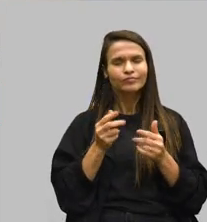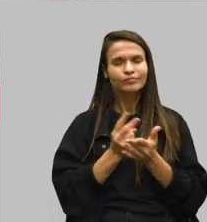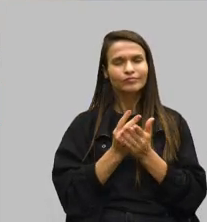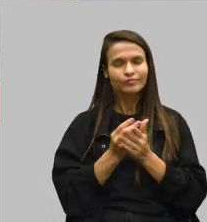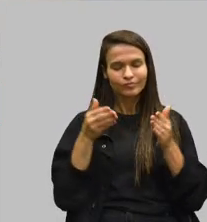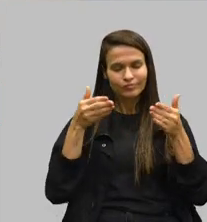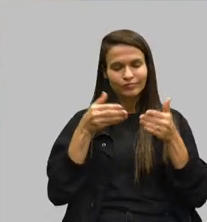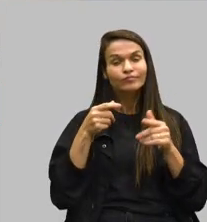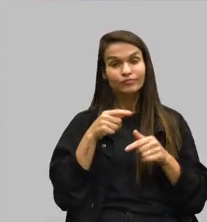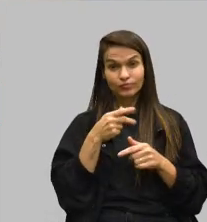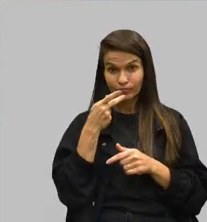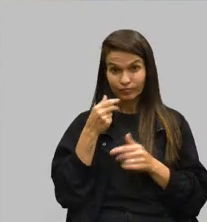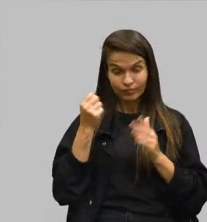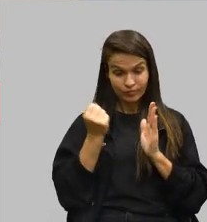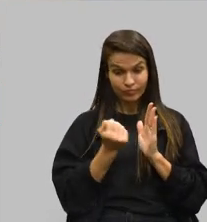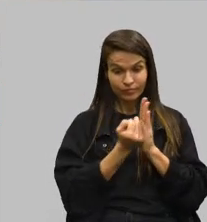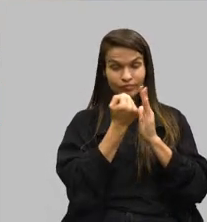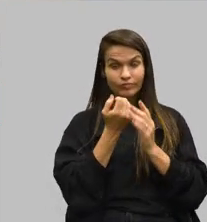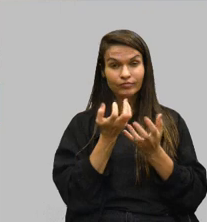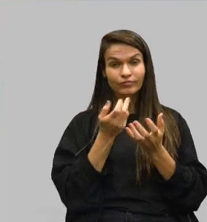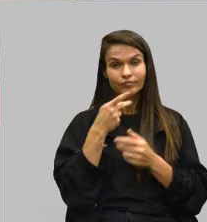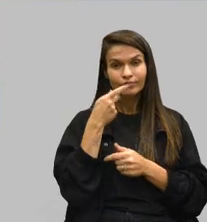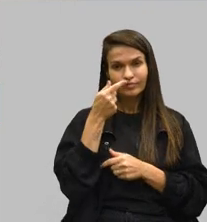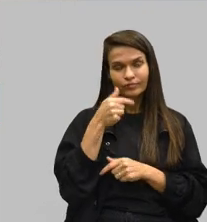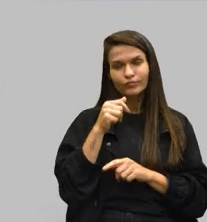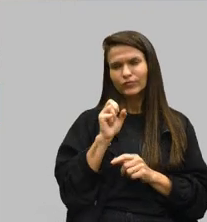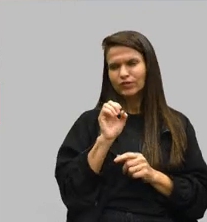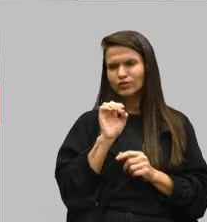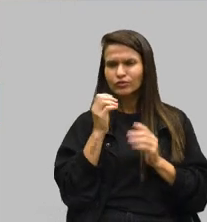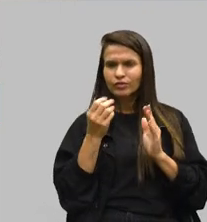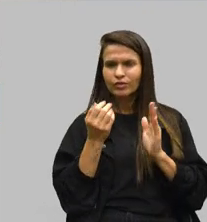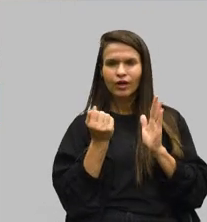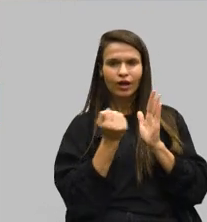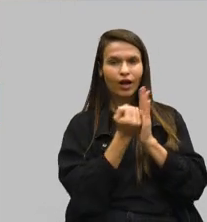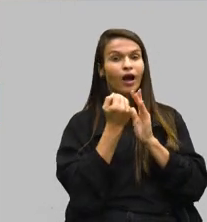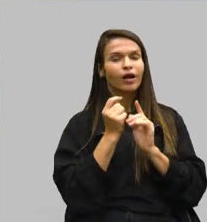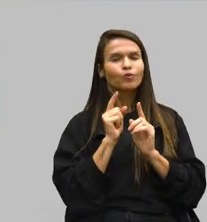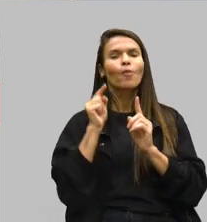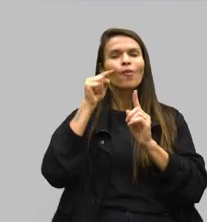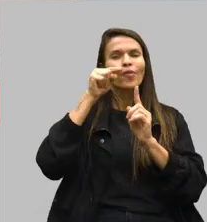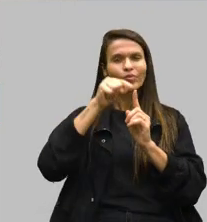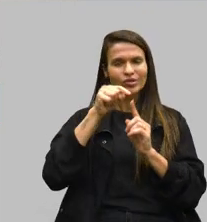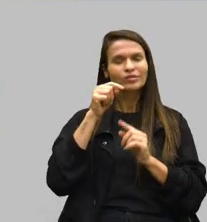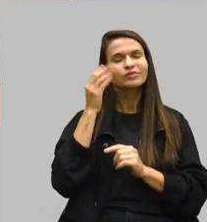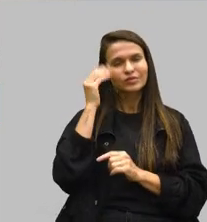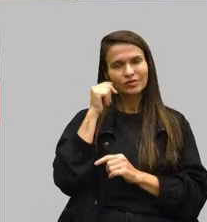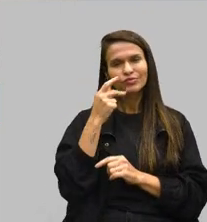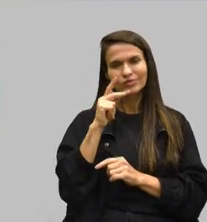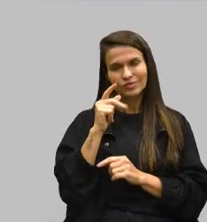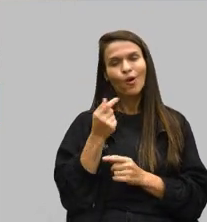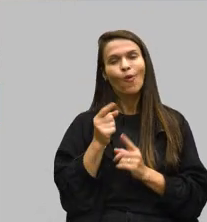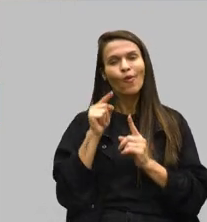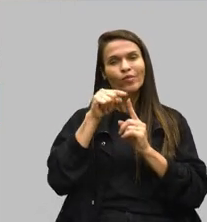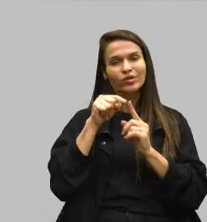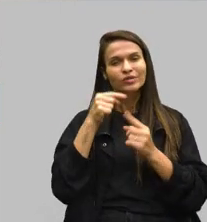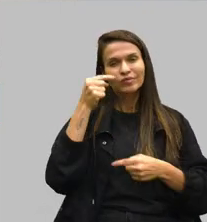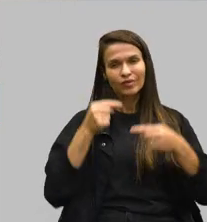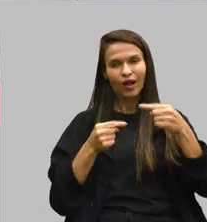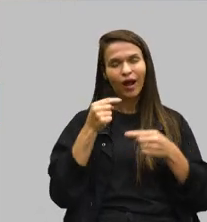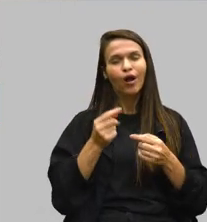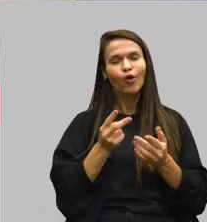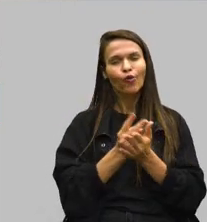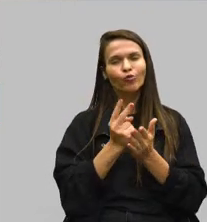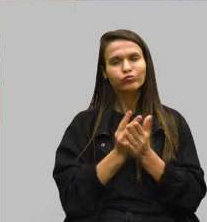legado e eu quero ressaltar aqui não somente o legado, mas o propósito, e eu sei do seu propósito na política, que é continuar honrando um